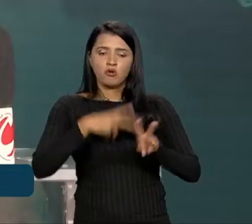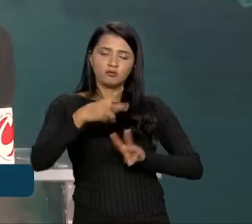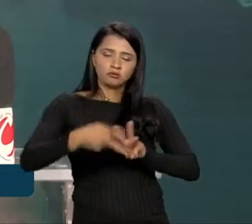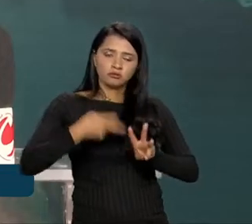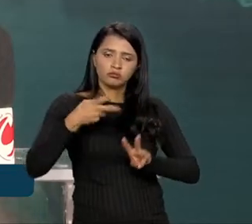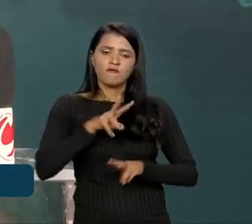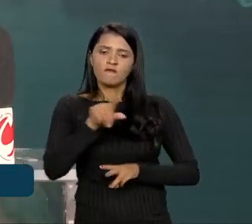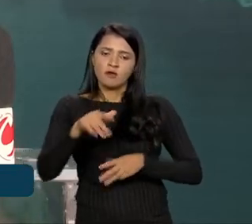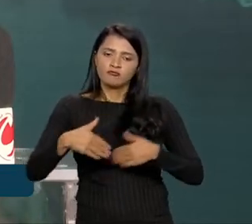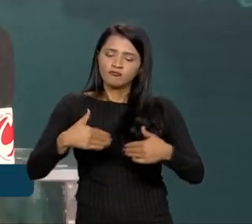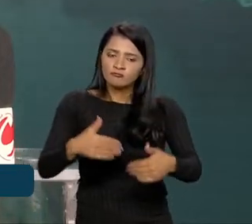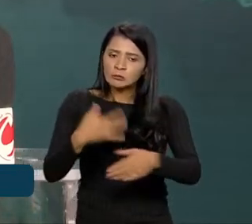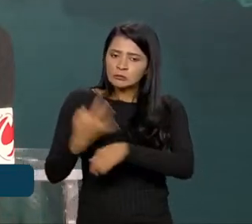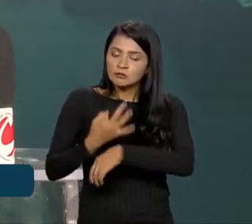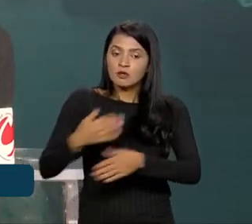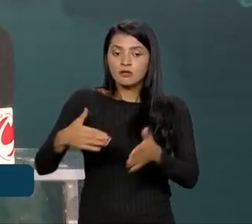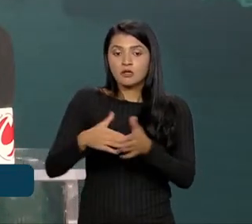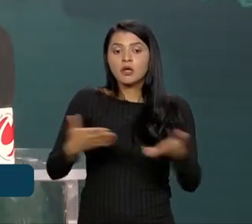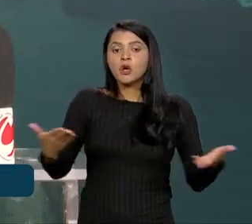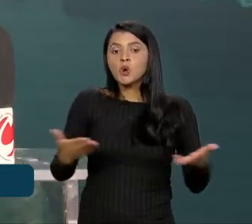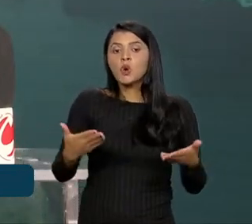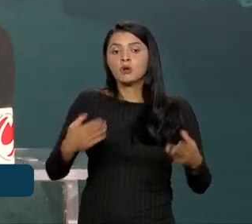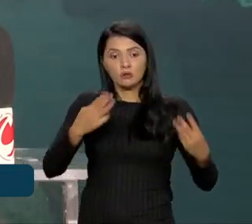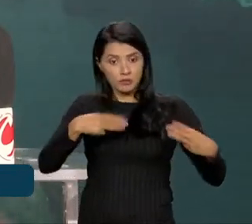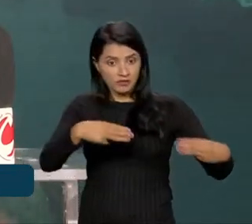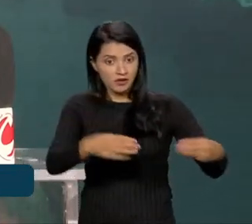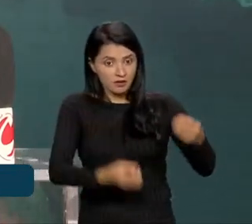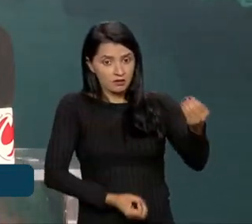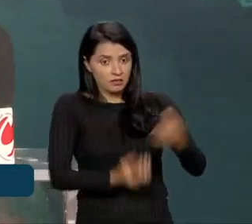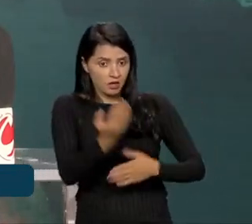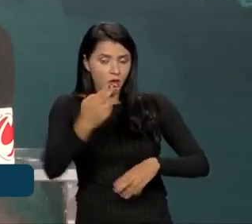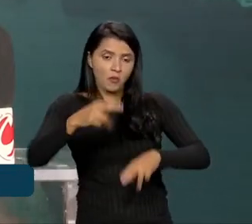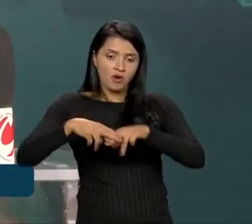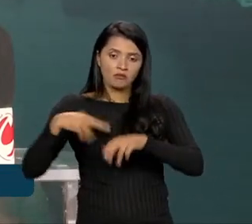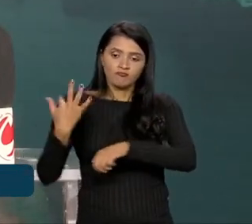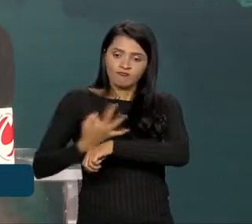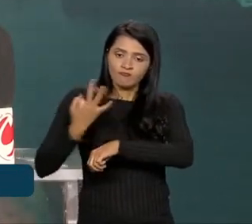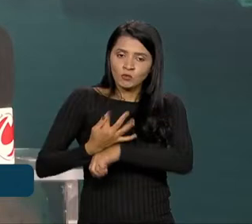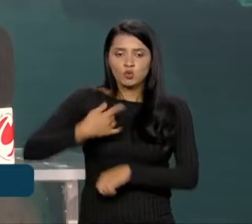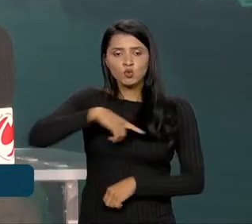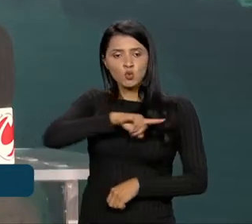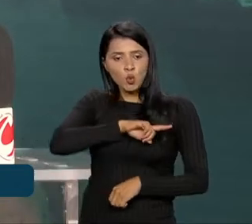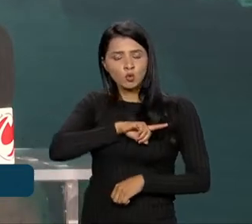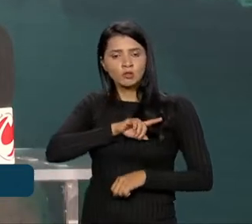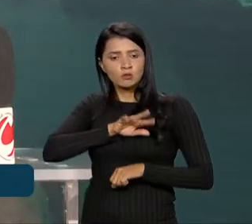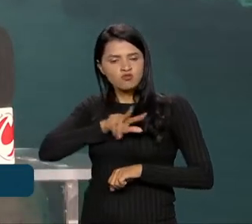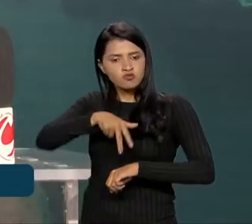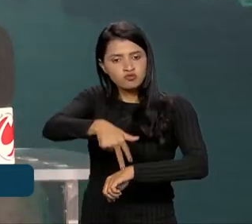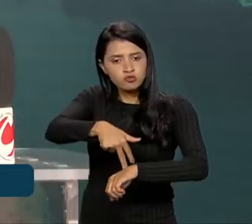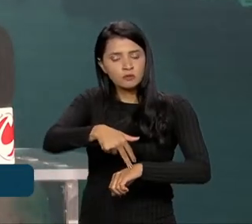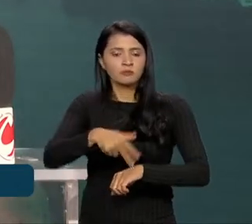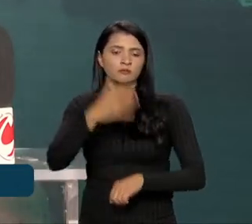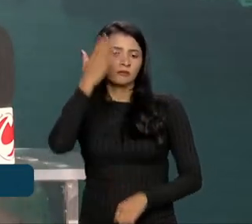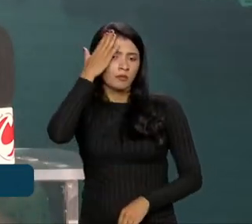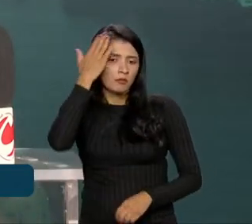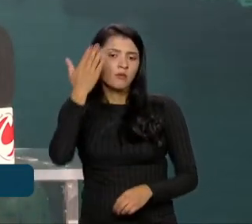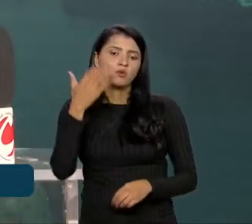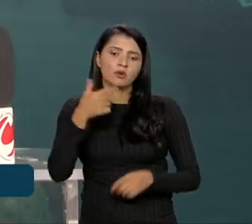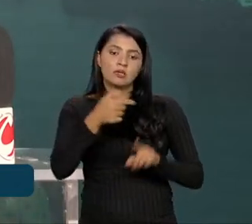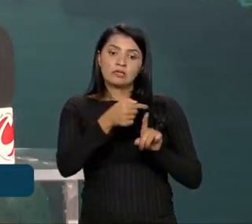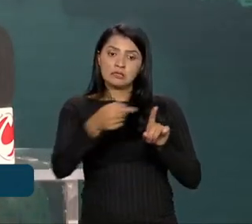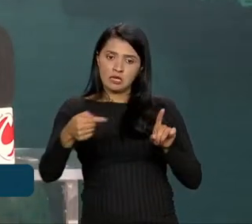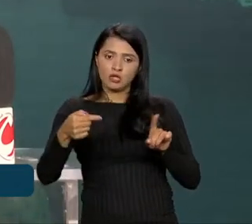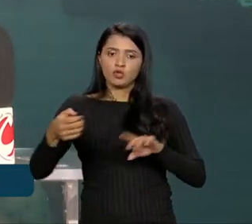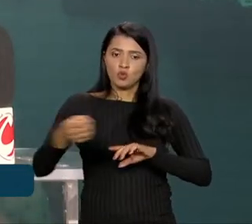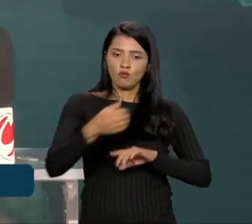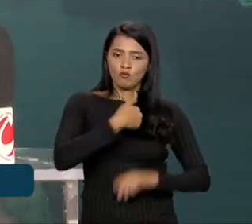resistindo. Isso nós chegamos até aqui hoje com o Ministério, foi por conta dessa resistência, né? Sabemos que sete meses de